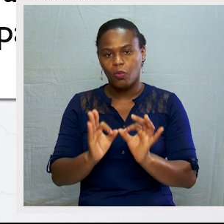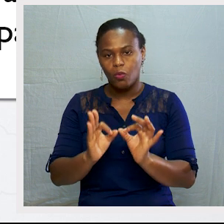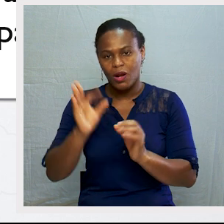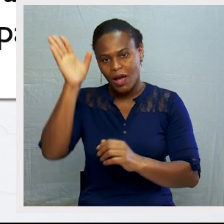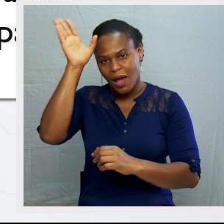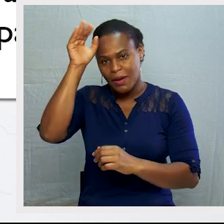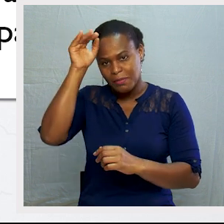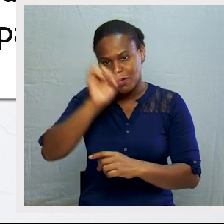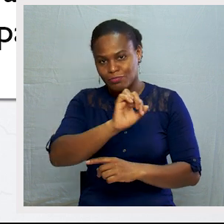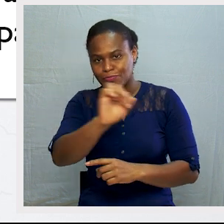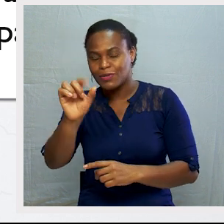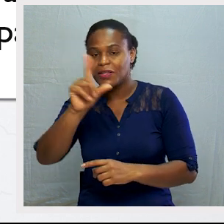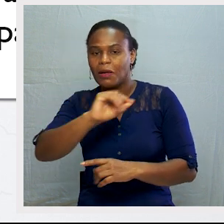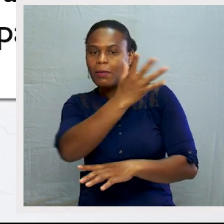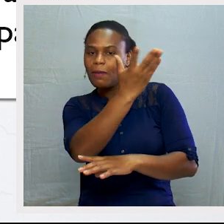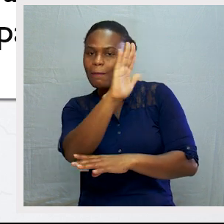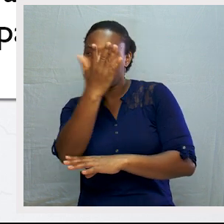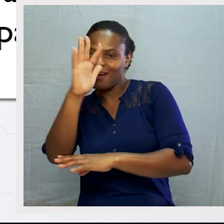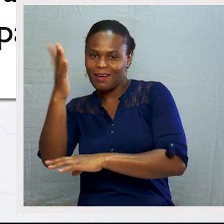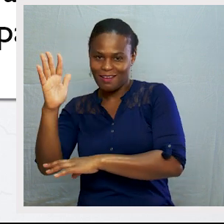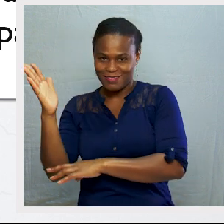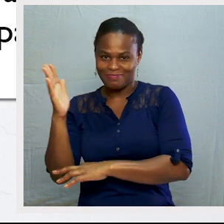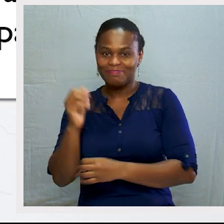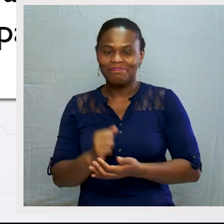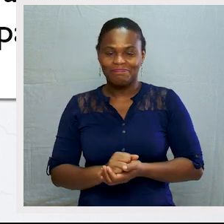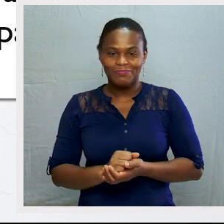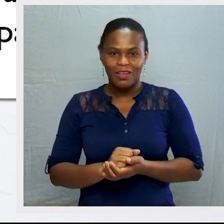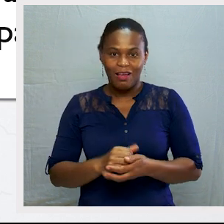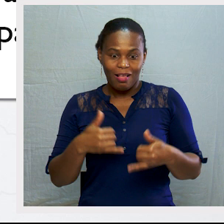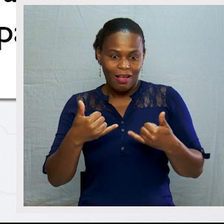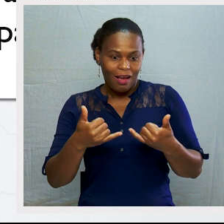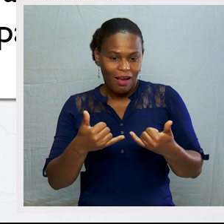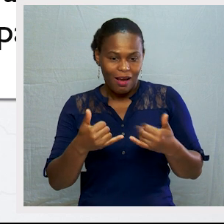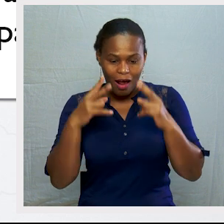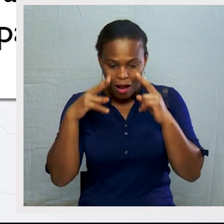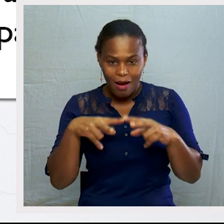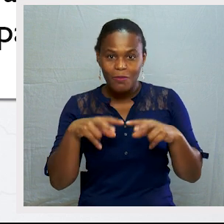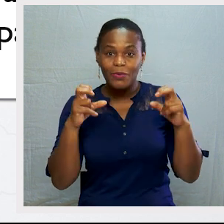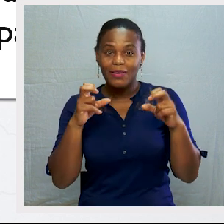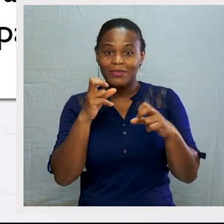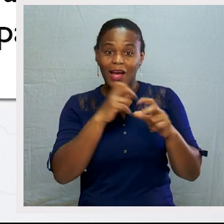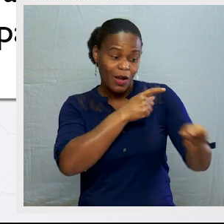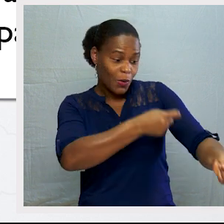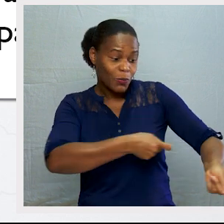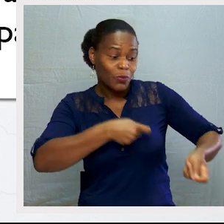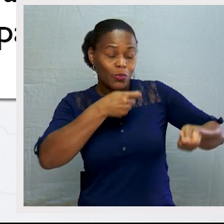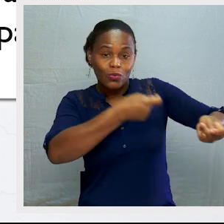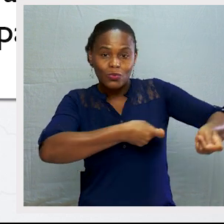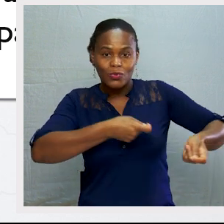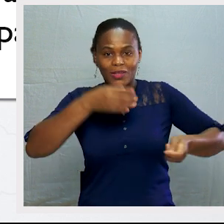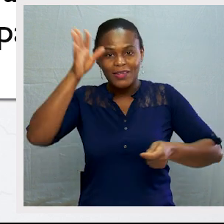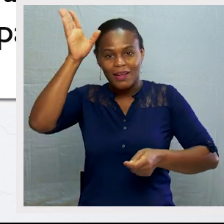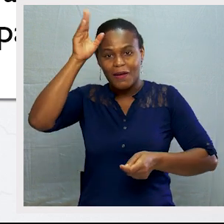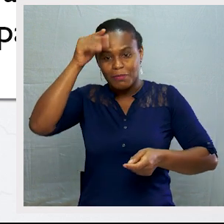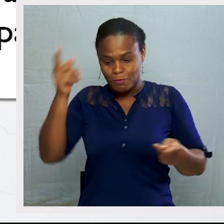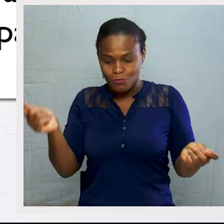dos animais e das suas plantações. Com a descoberta da agricultura e da criação